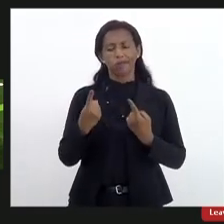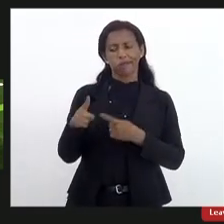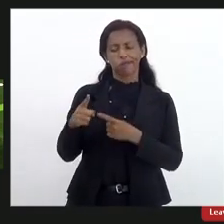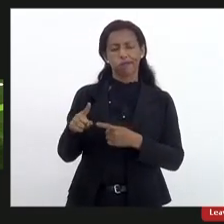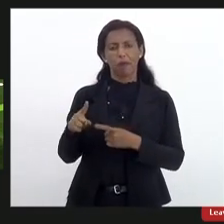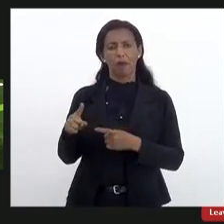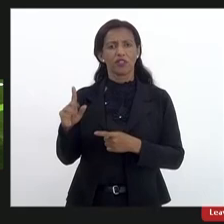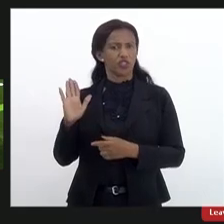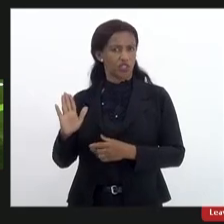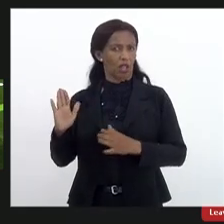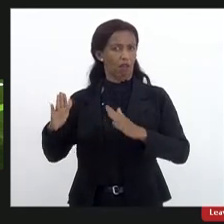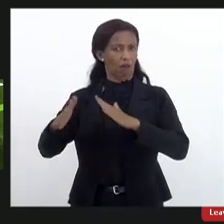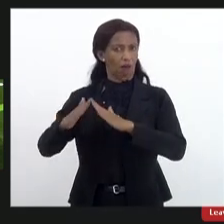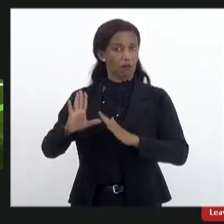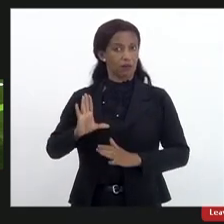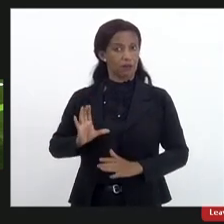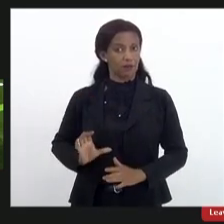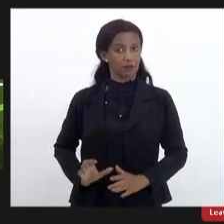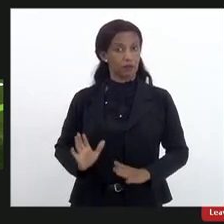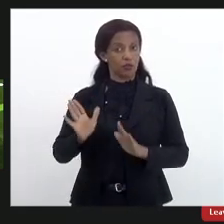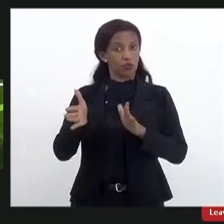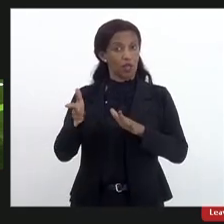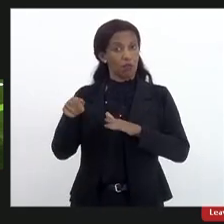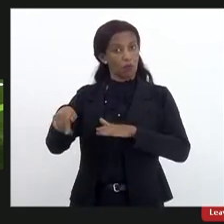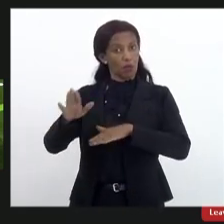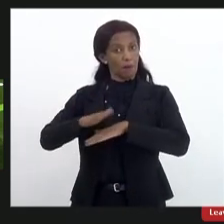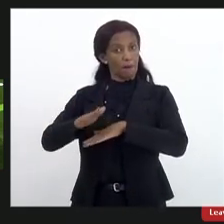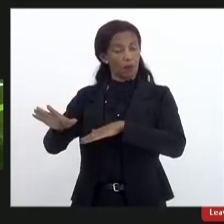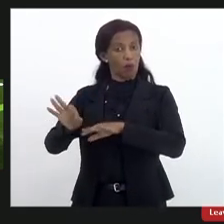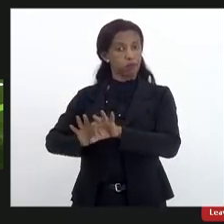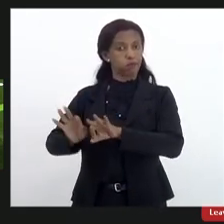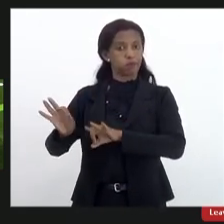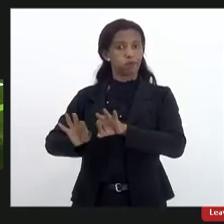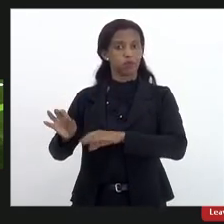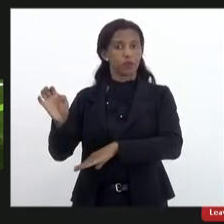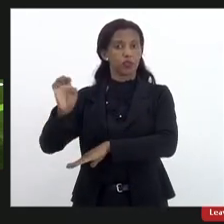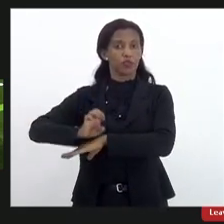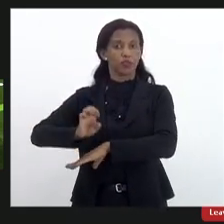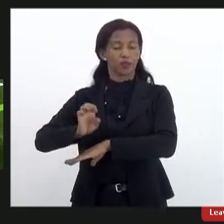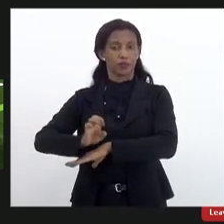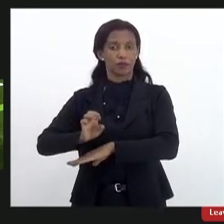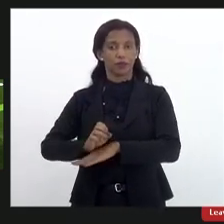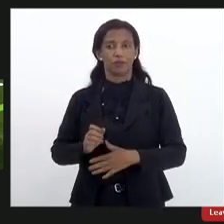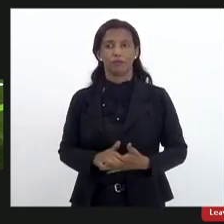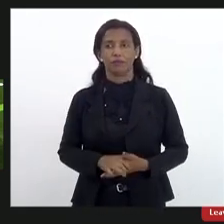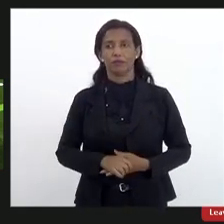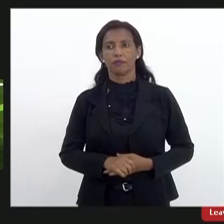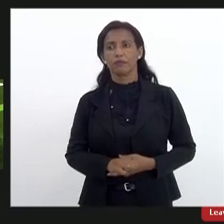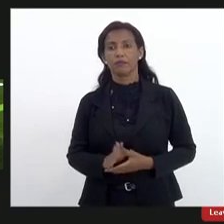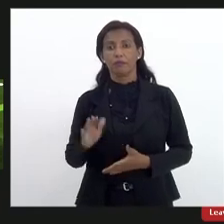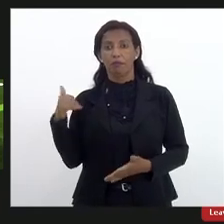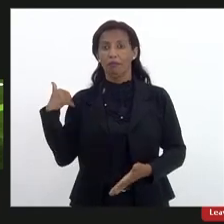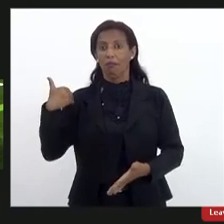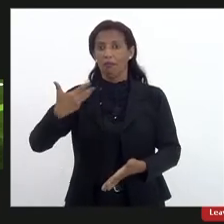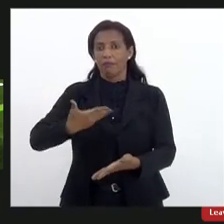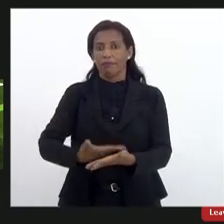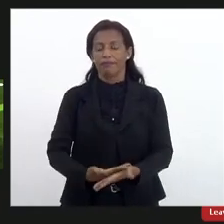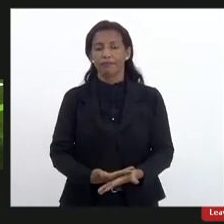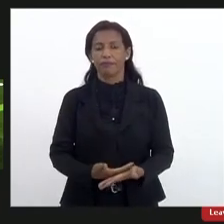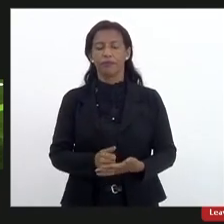civil porque está lá o o plano estadual é e até hoje